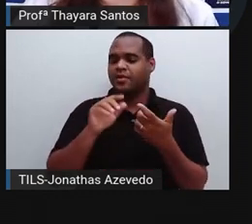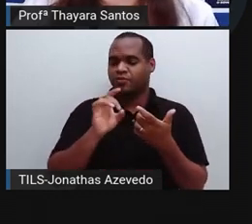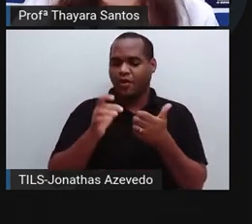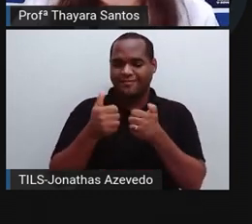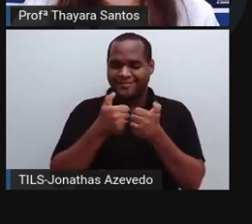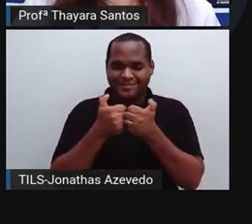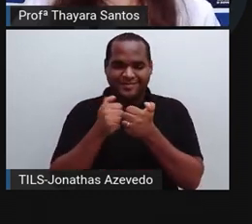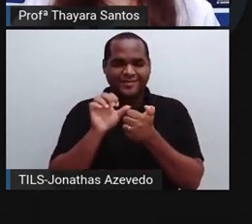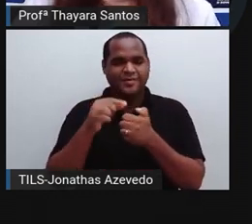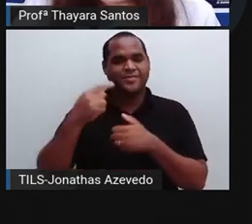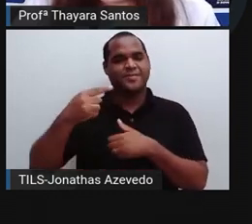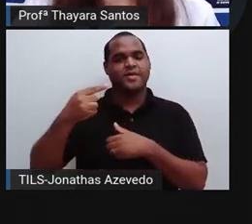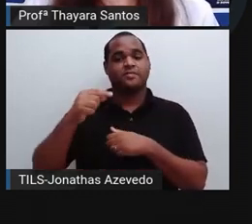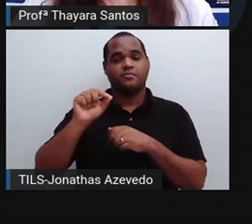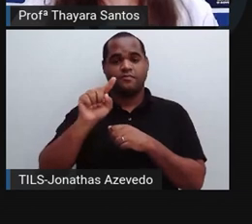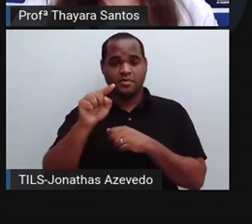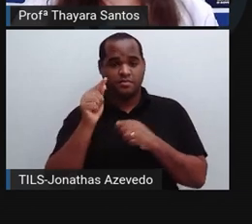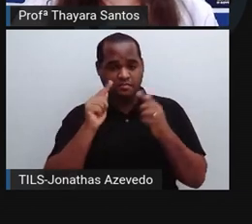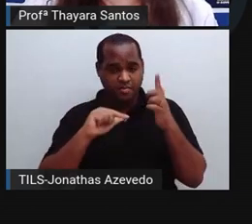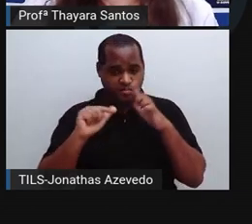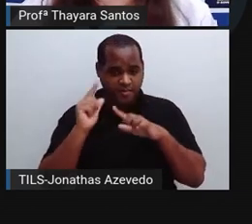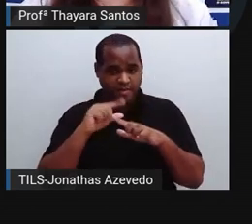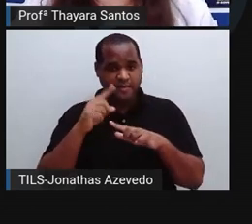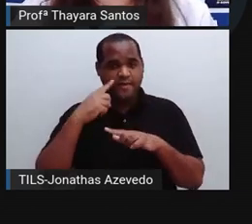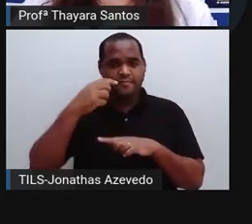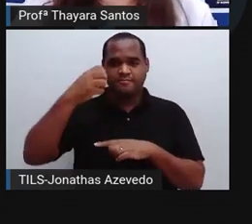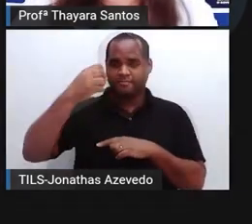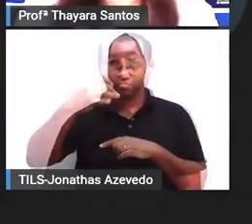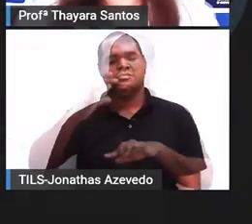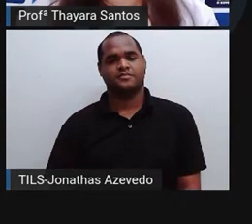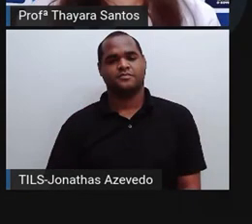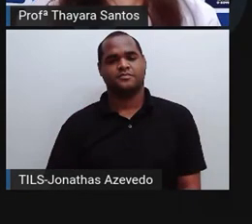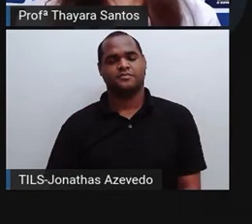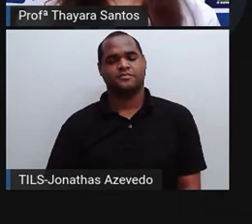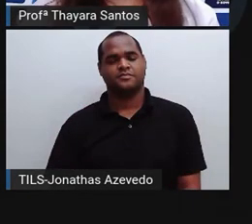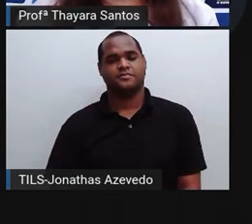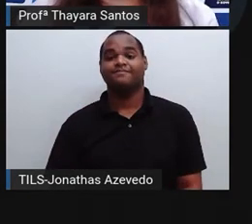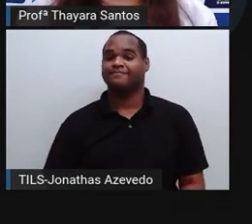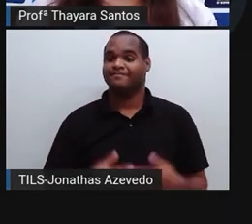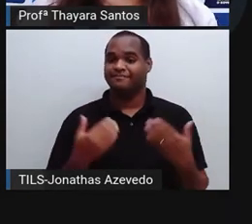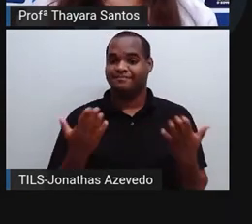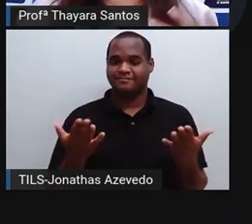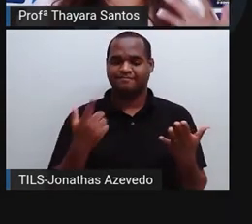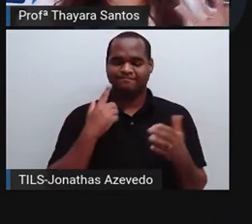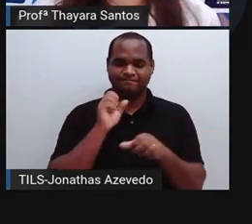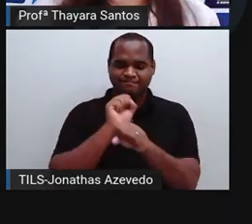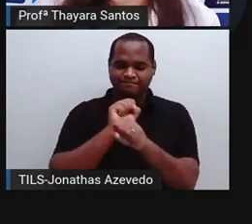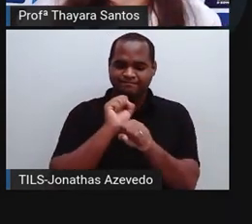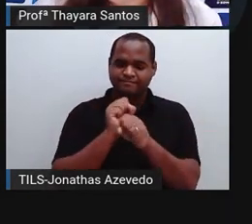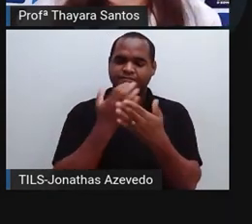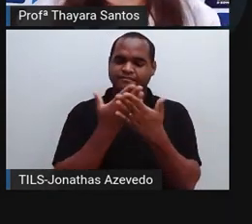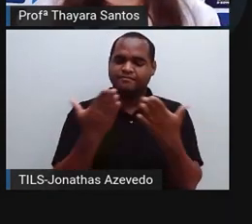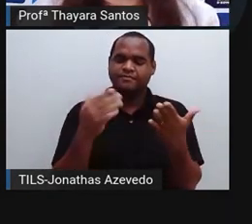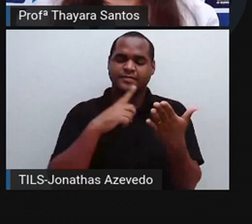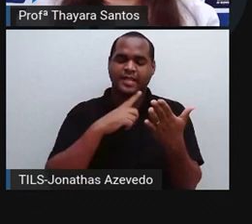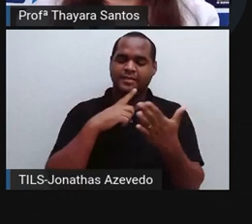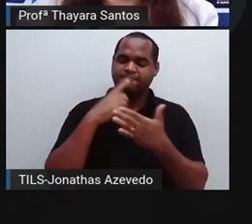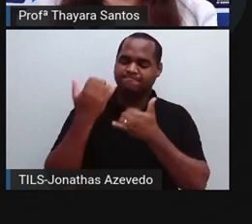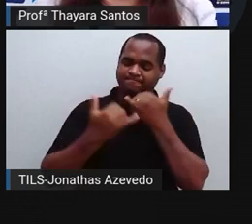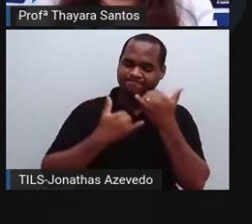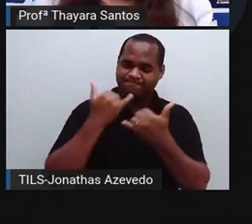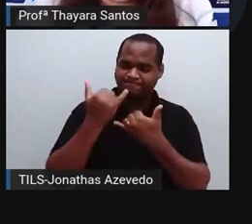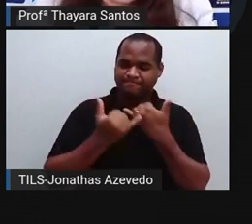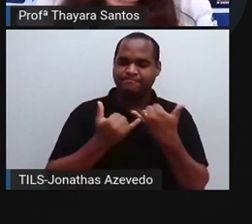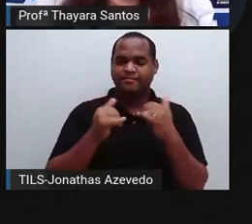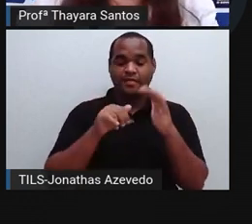primeira posição. Mas depois que vocês jogarem, vocês vão ver isso aqui mudar. Então, eu espero que vocês tenham se divertido com o